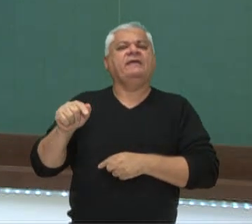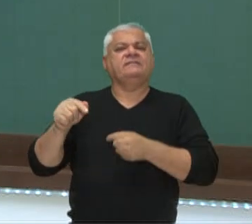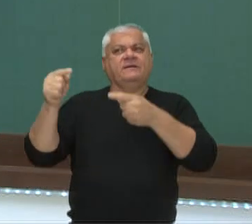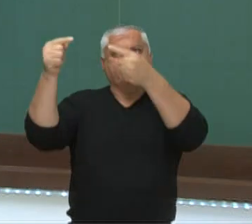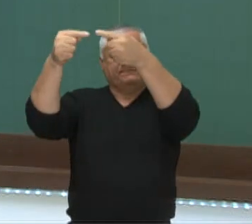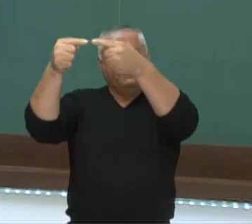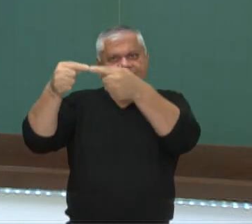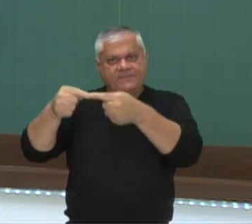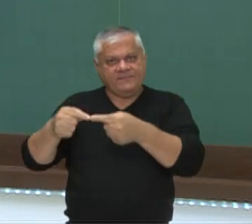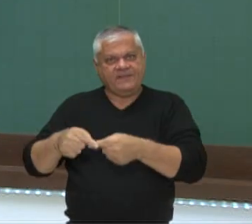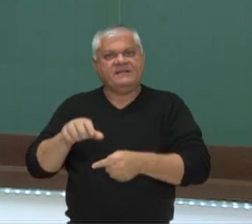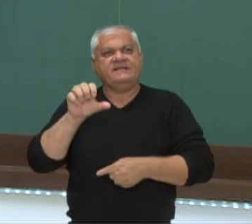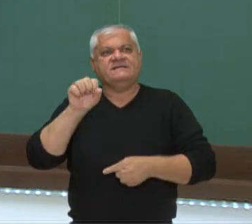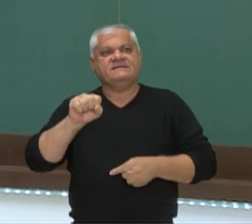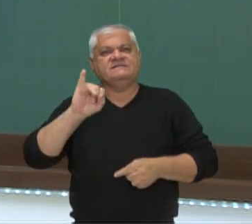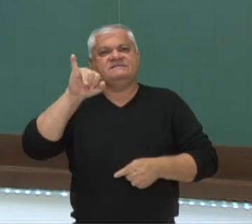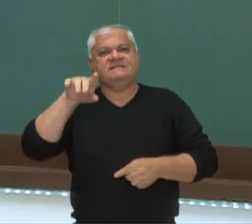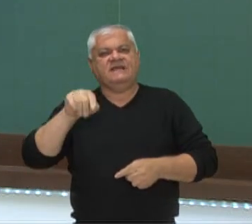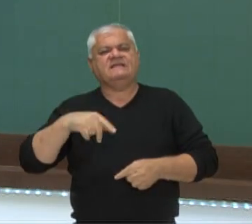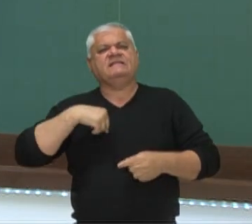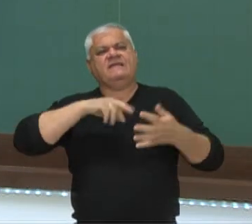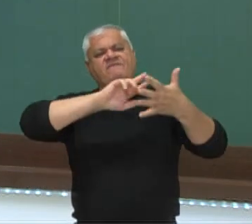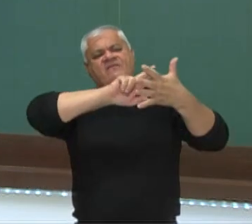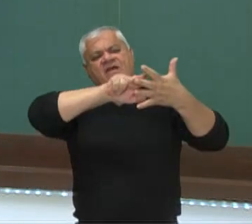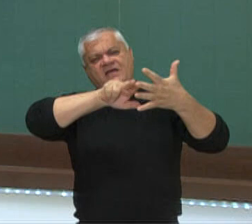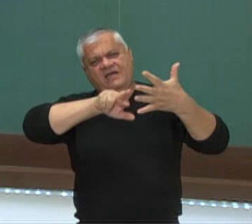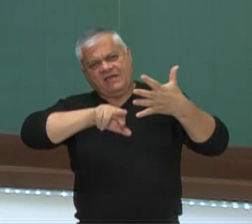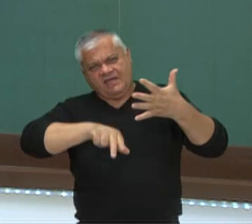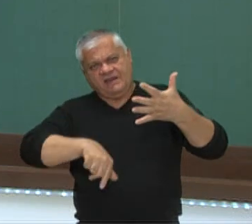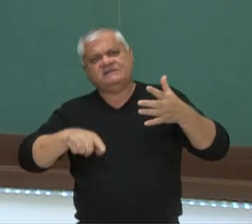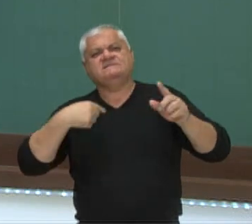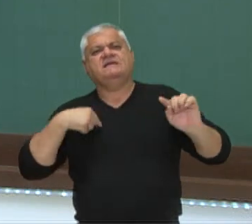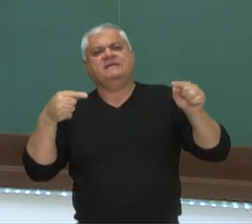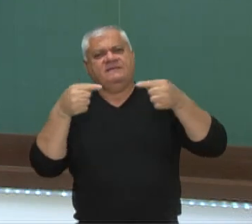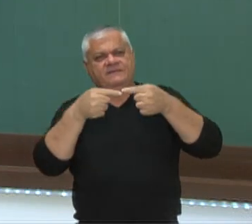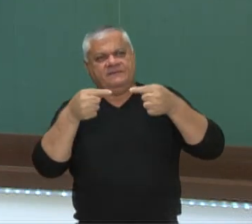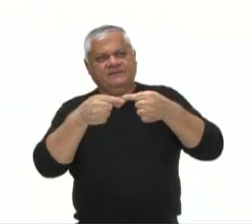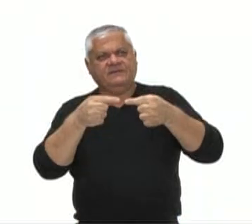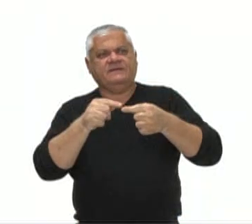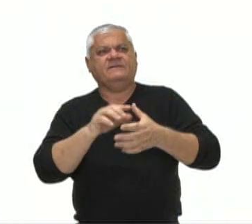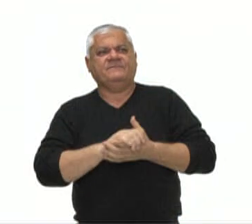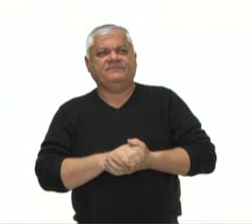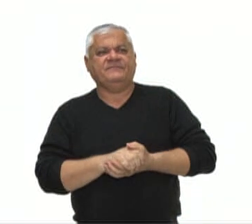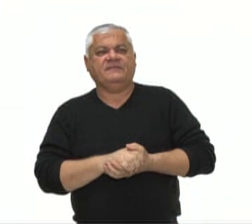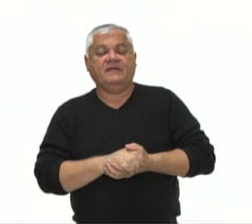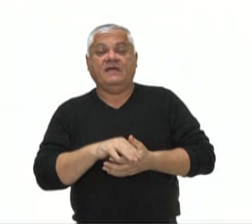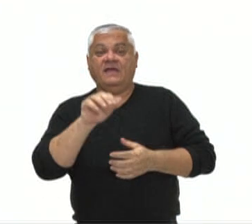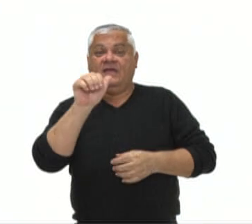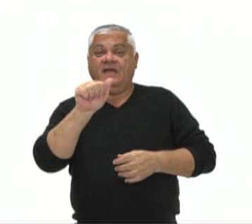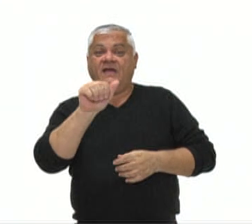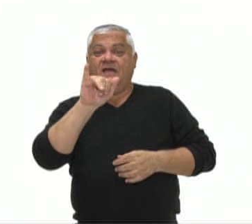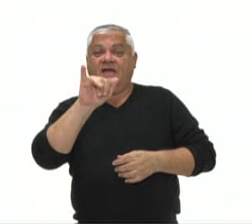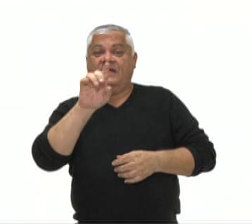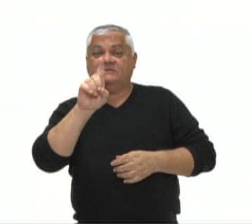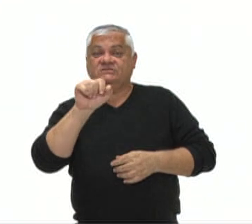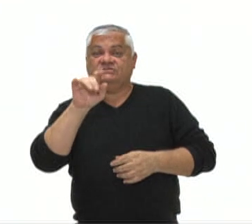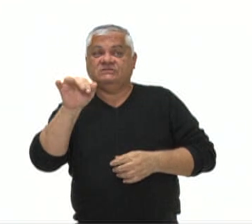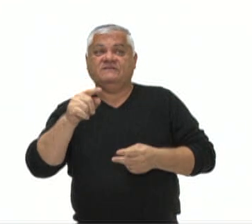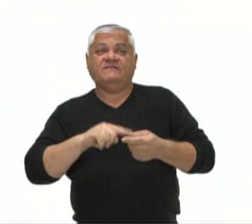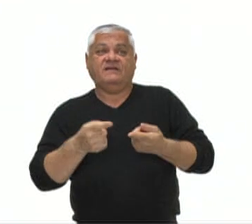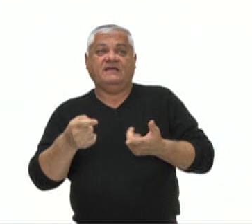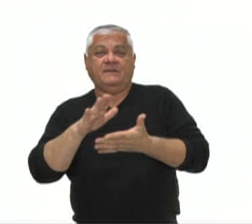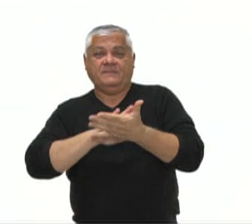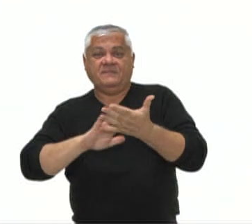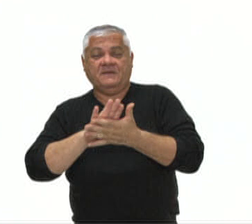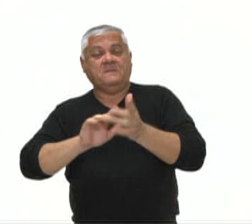explicativa. Temos outras conjunções que estabelecem essas ideias. No caso das aditivas, temos o nem e o